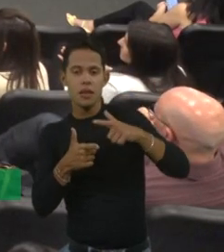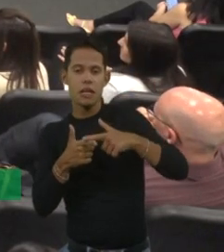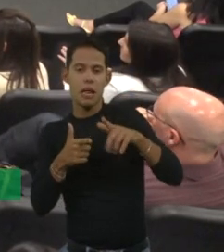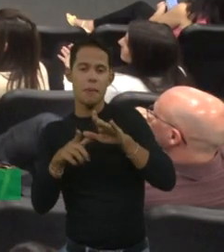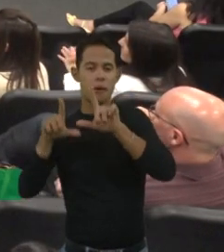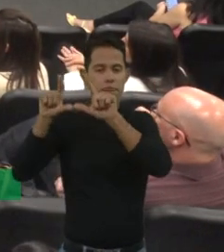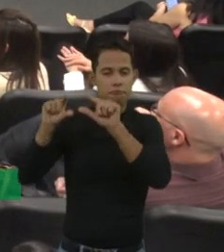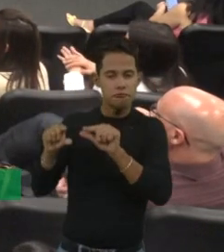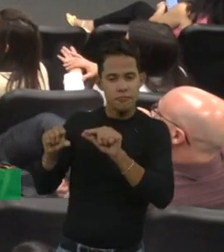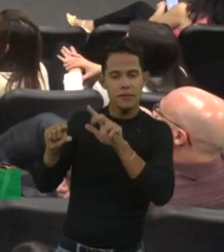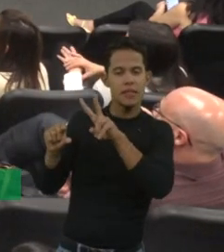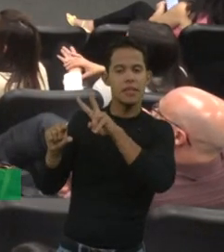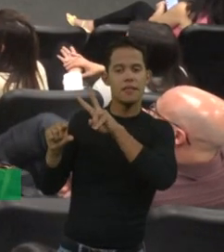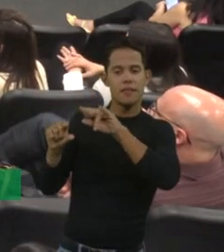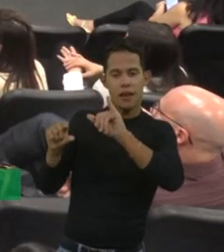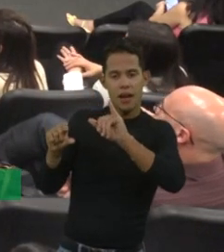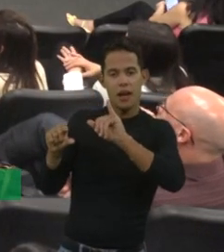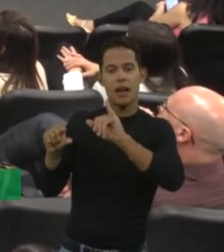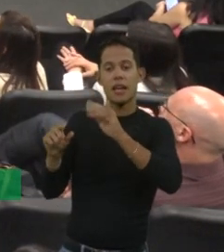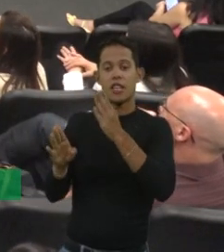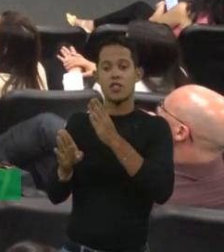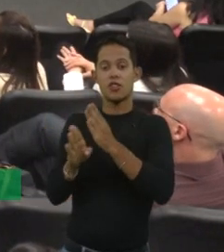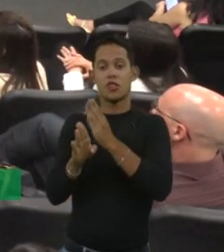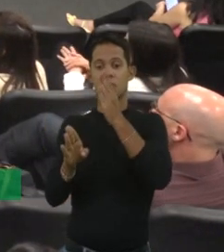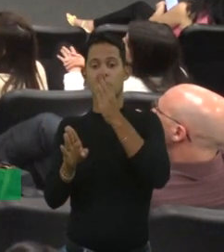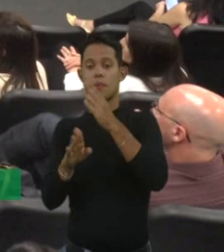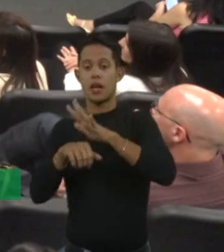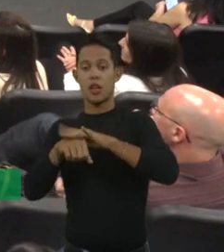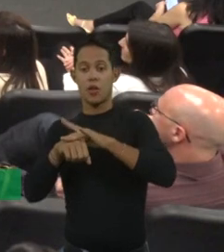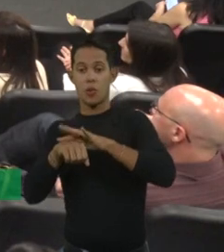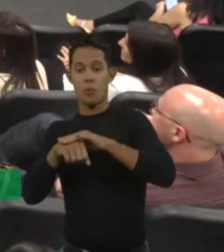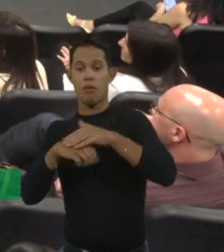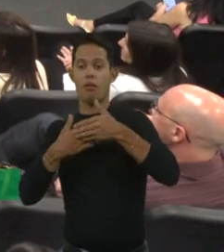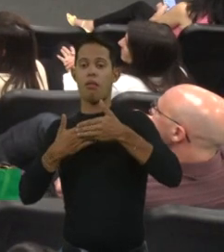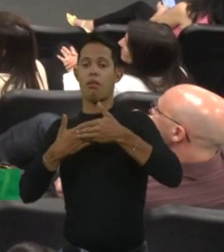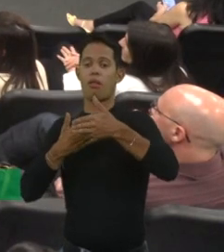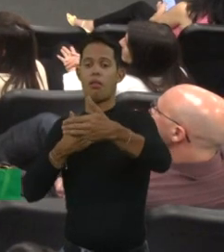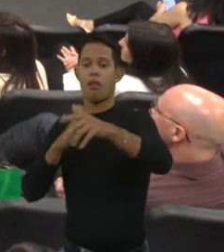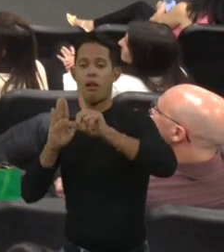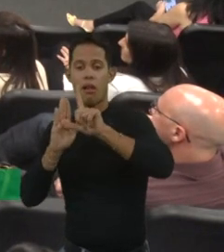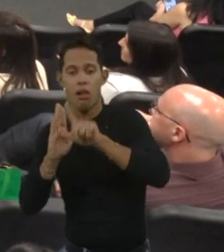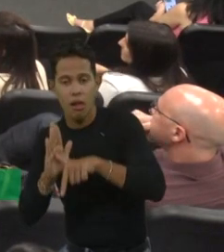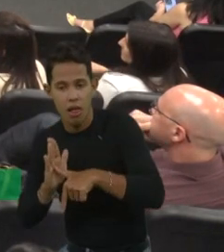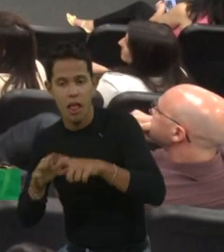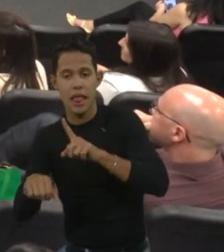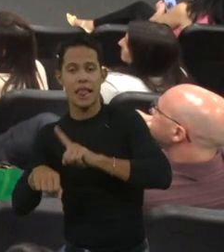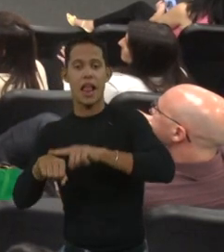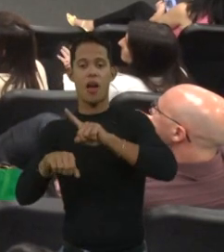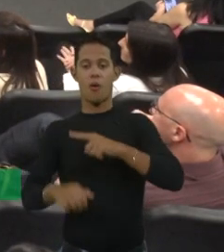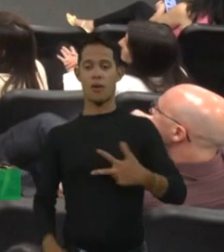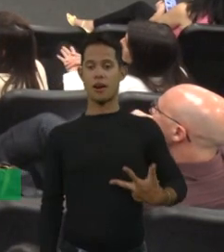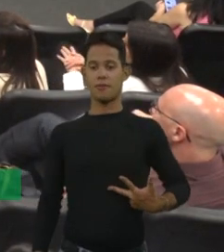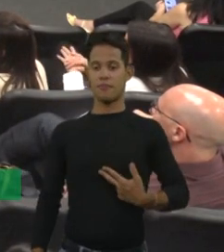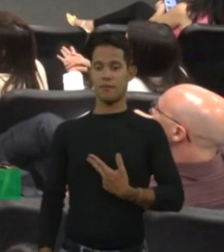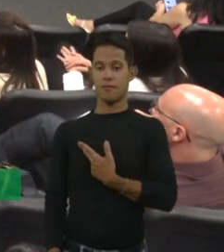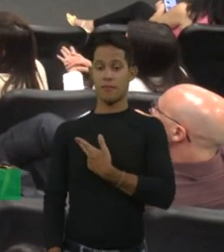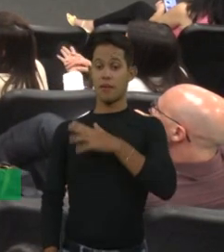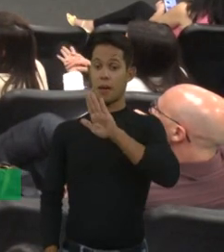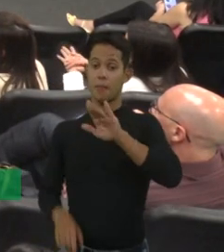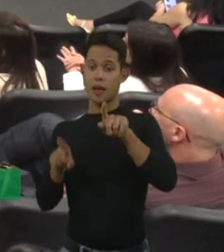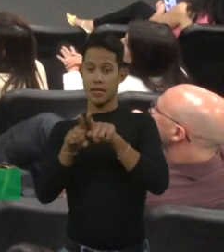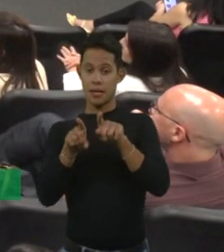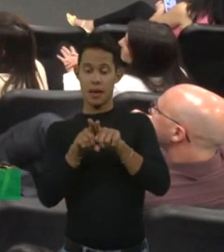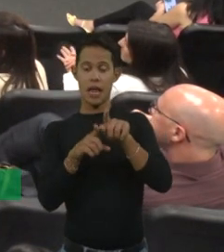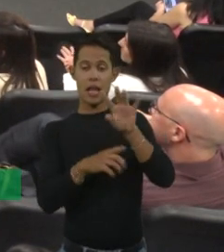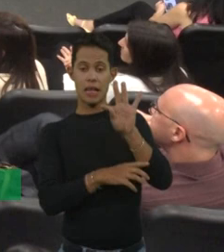a doença em idade mais tardia, quando vai fazer o pré-operatório, mas também esse TTPA pode